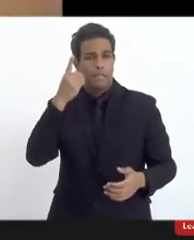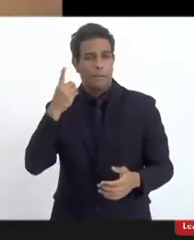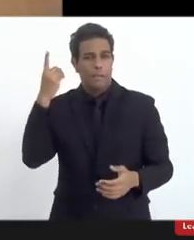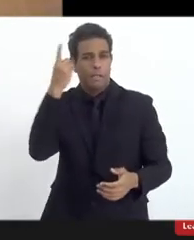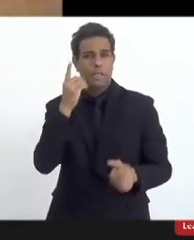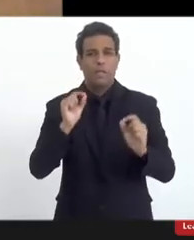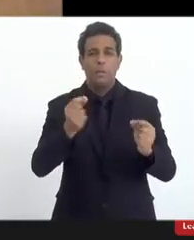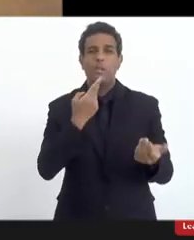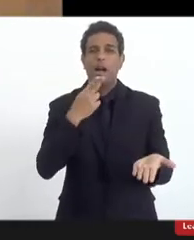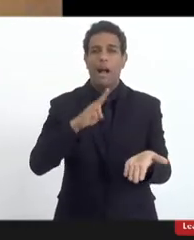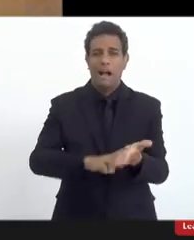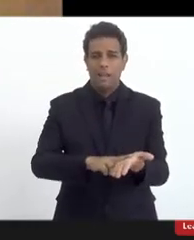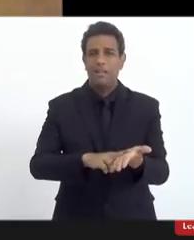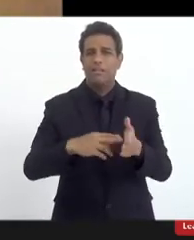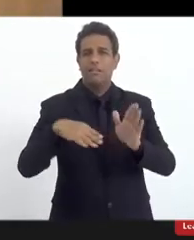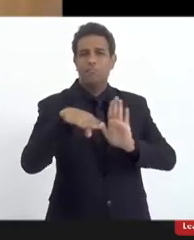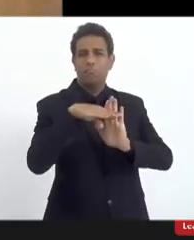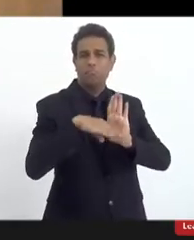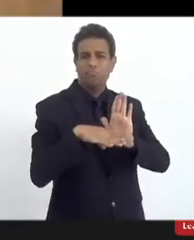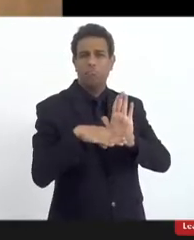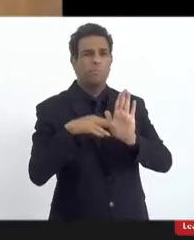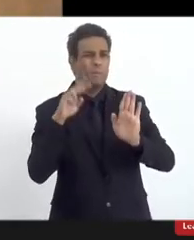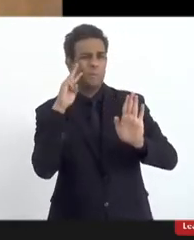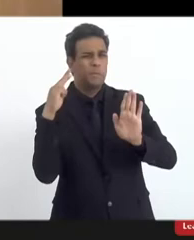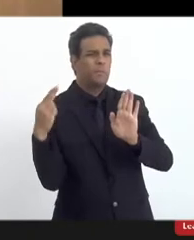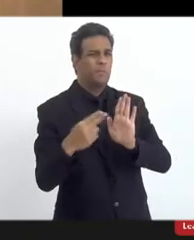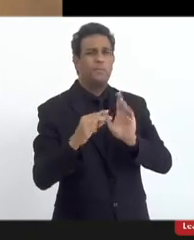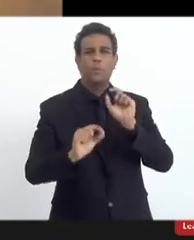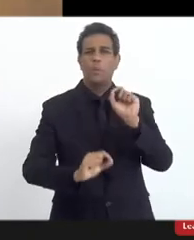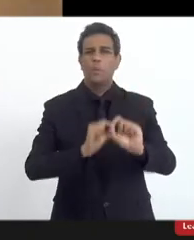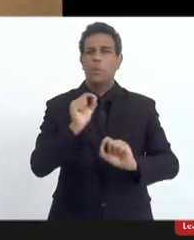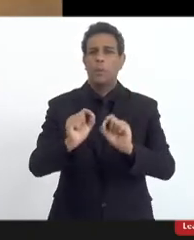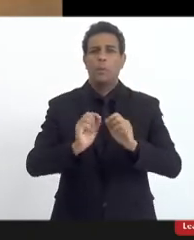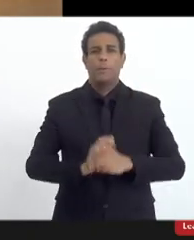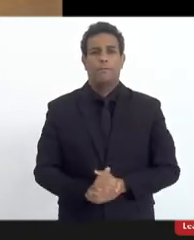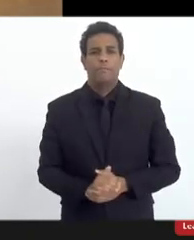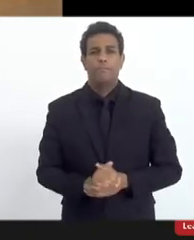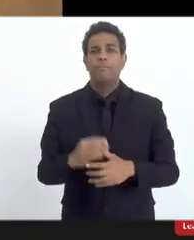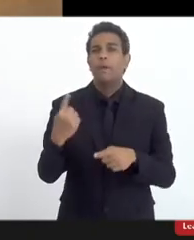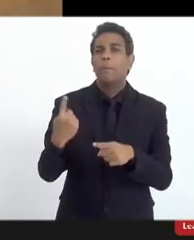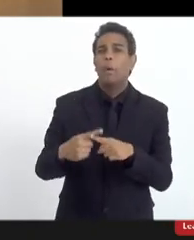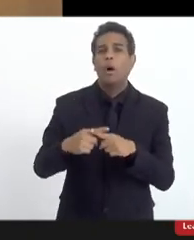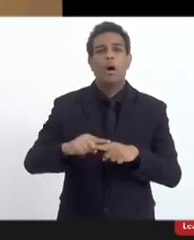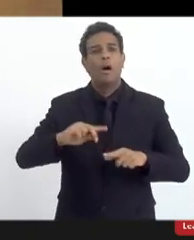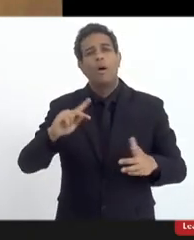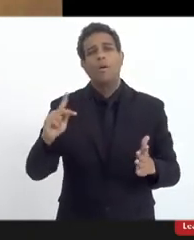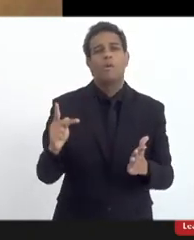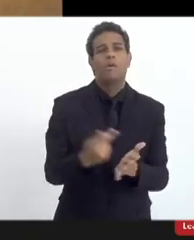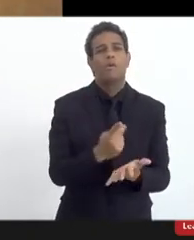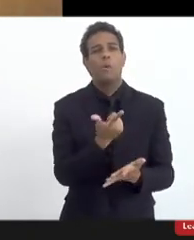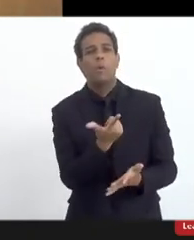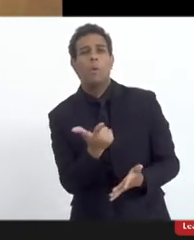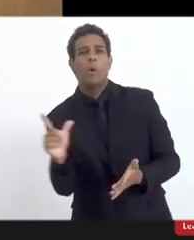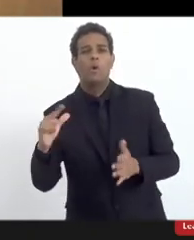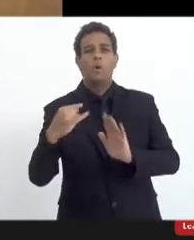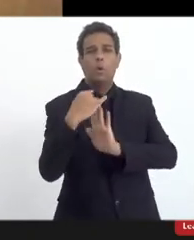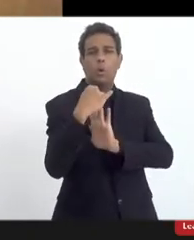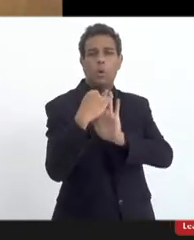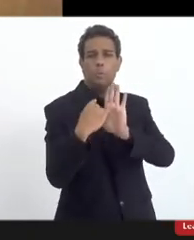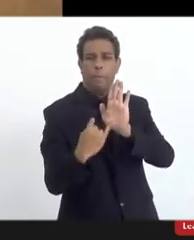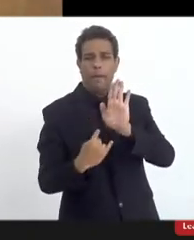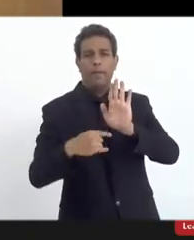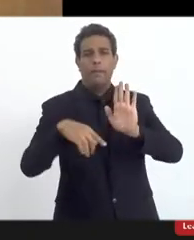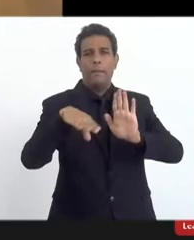esta carta foi emitida em virtude de um outro documento